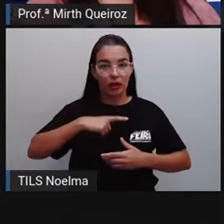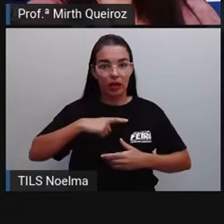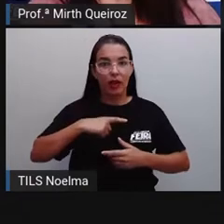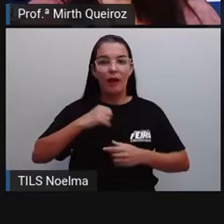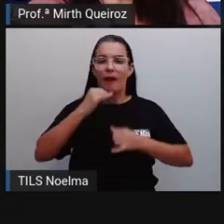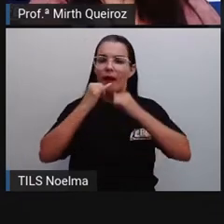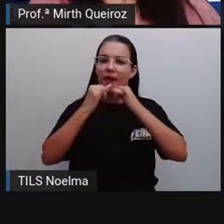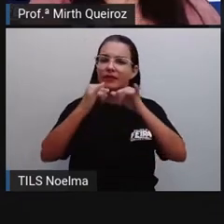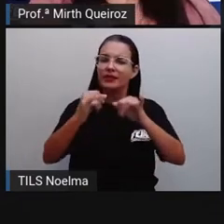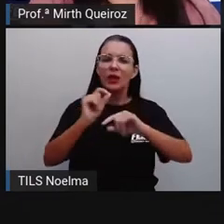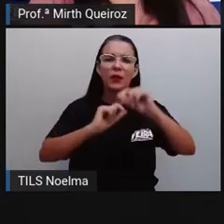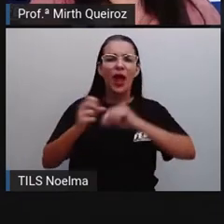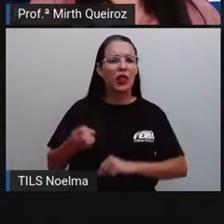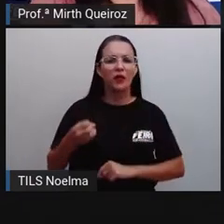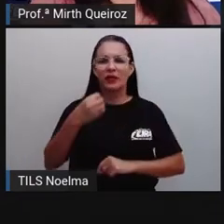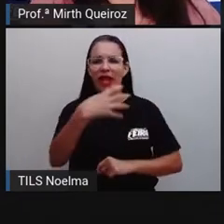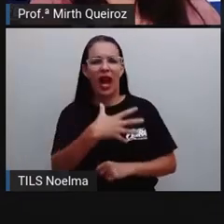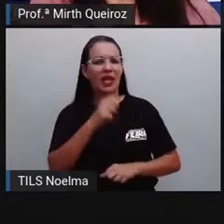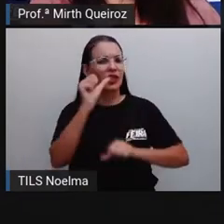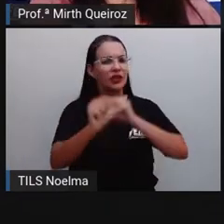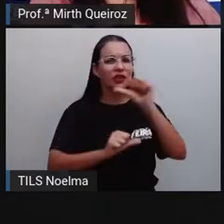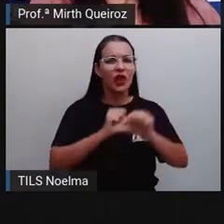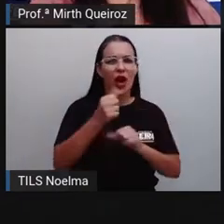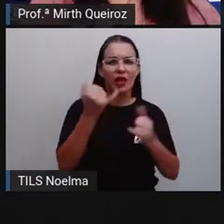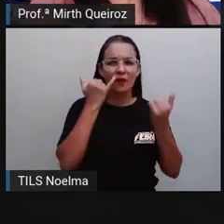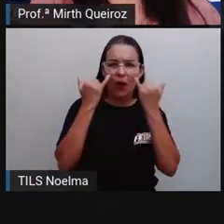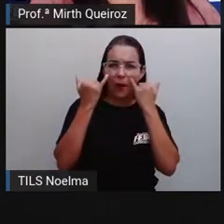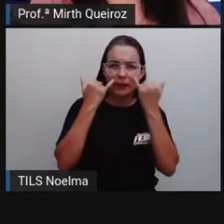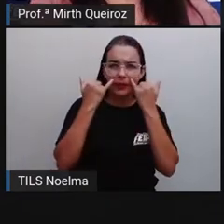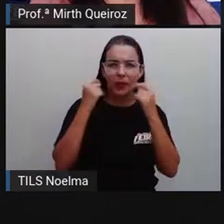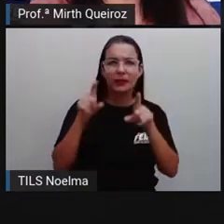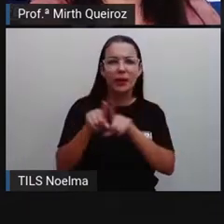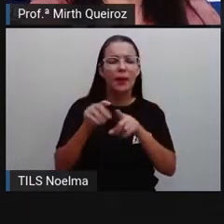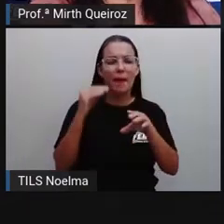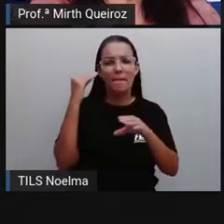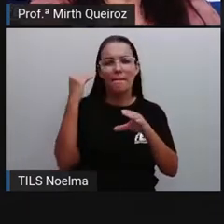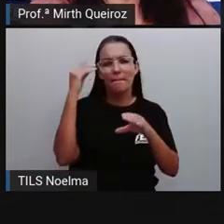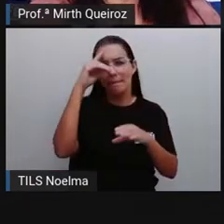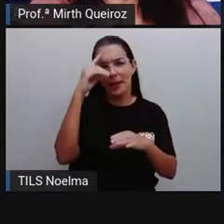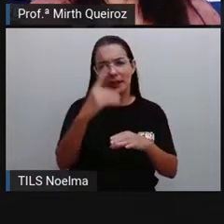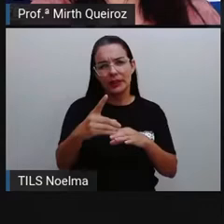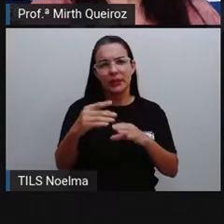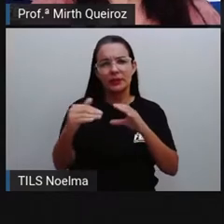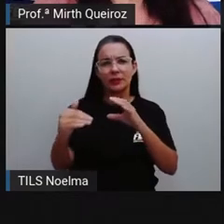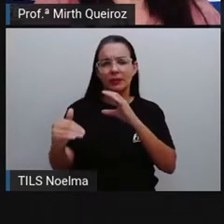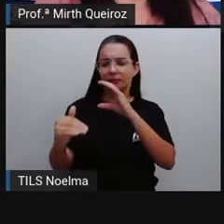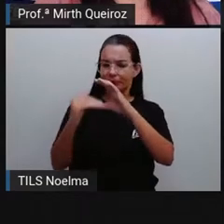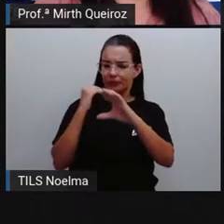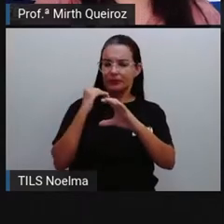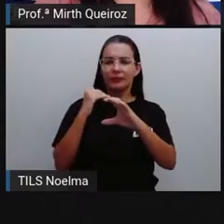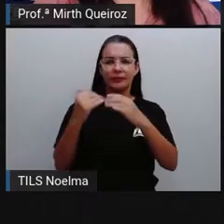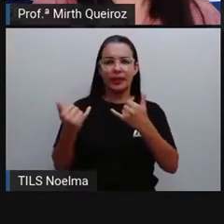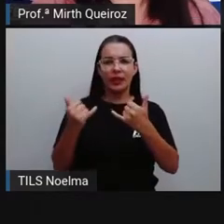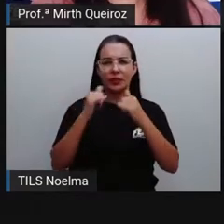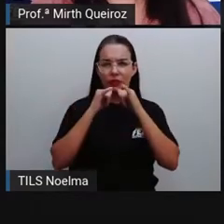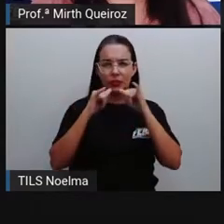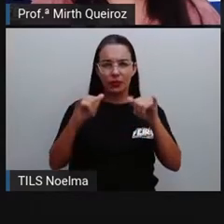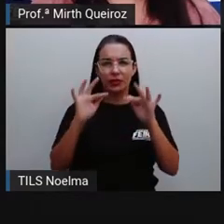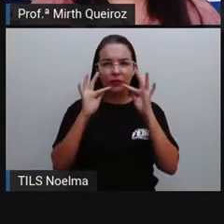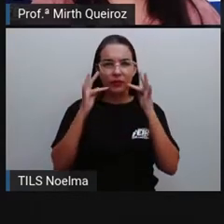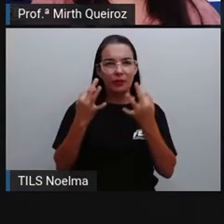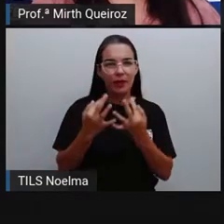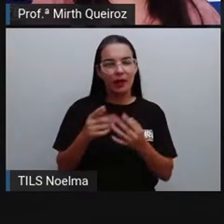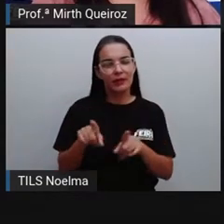contando as novidades, trocando informações, enviando e recebendo notícias de familiares e